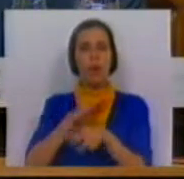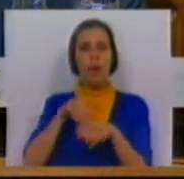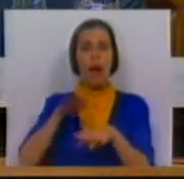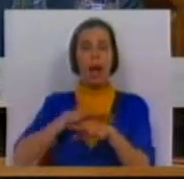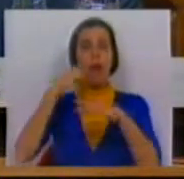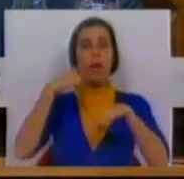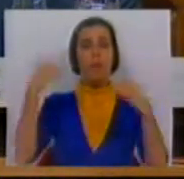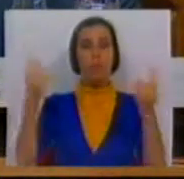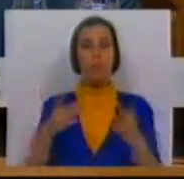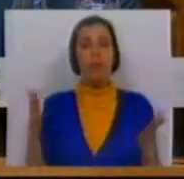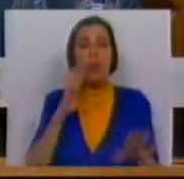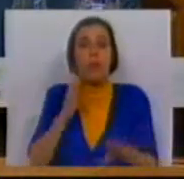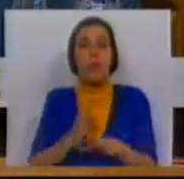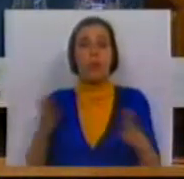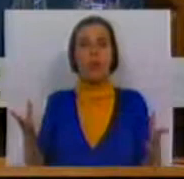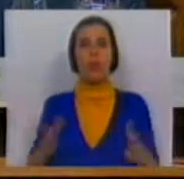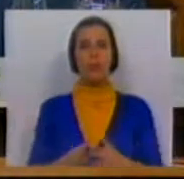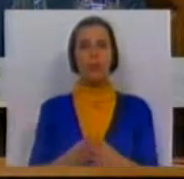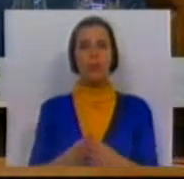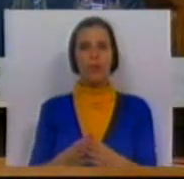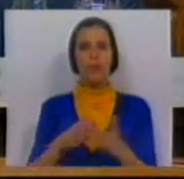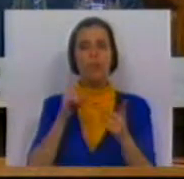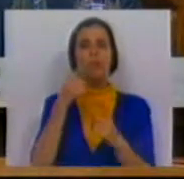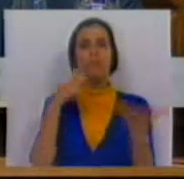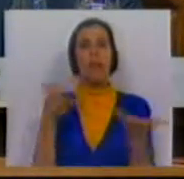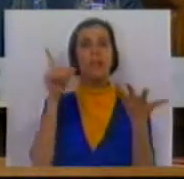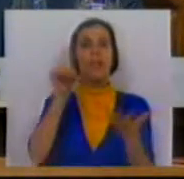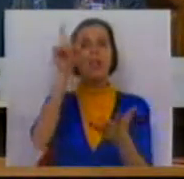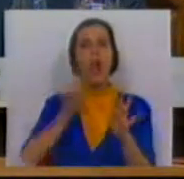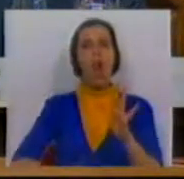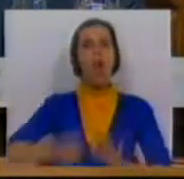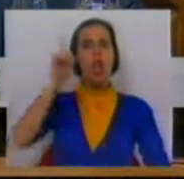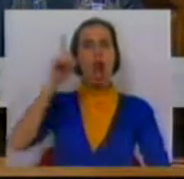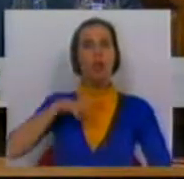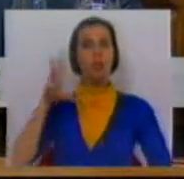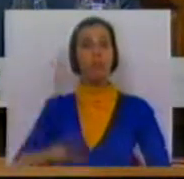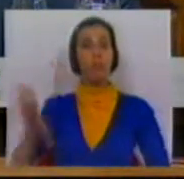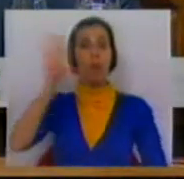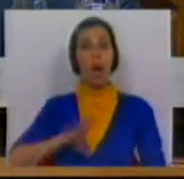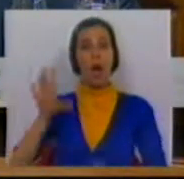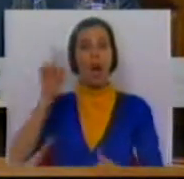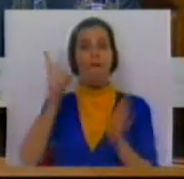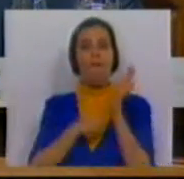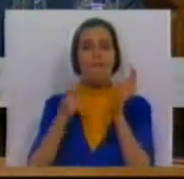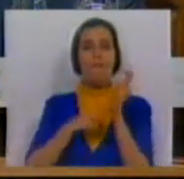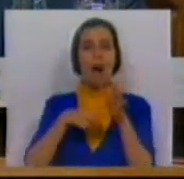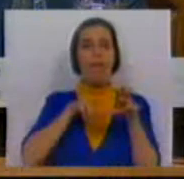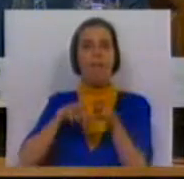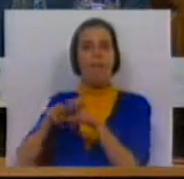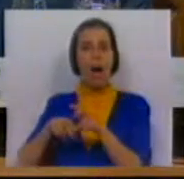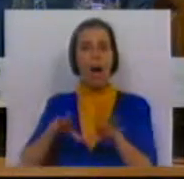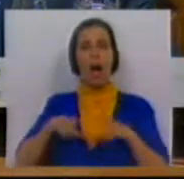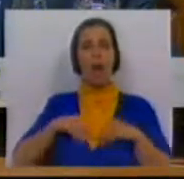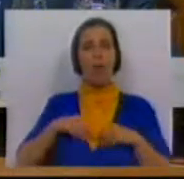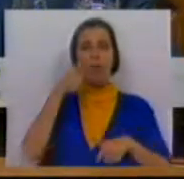Administração Pública. Por último, uma ligeira questão. No Norte do país há falta de vagas para